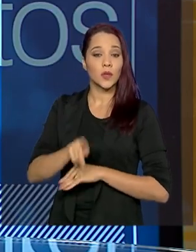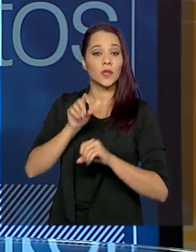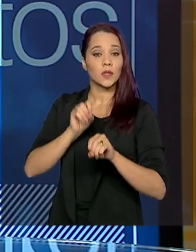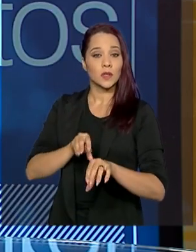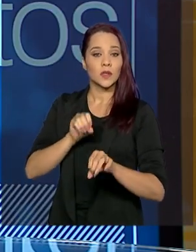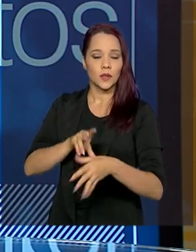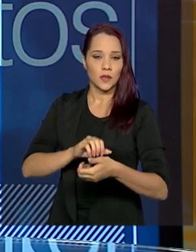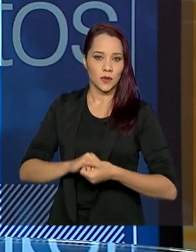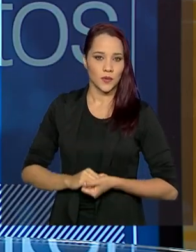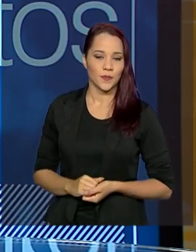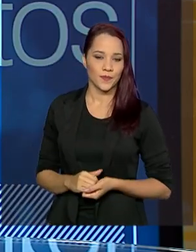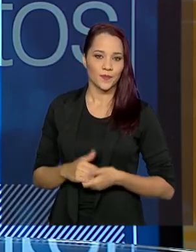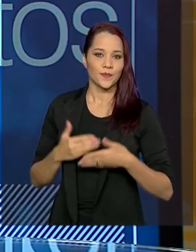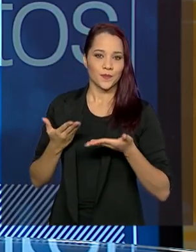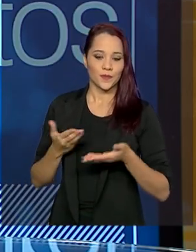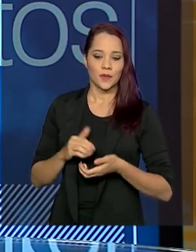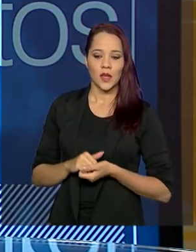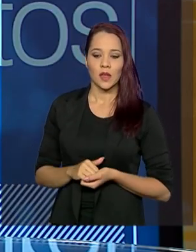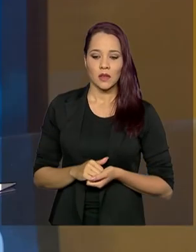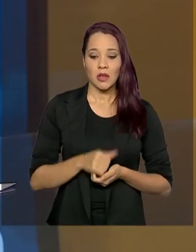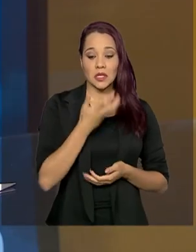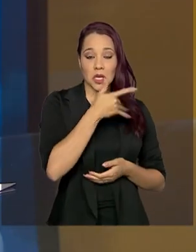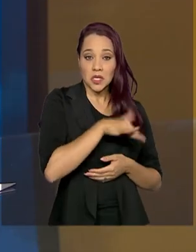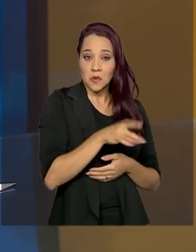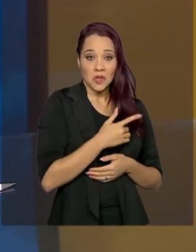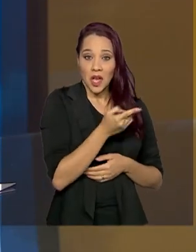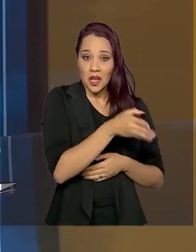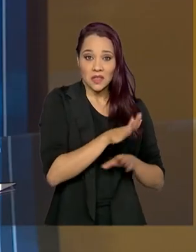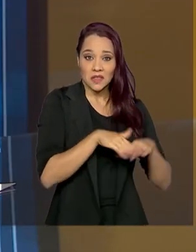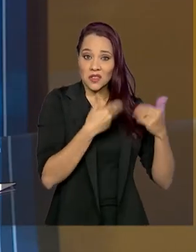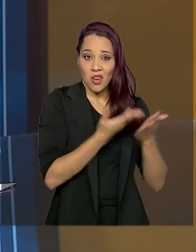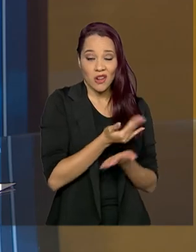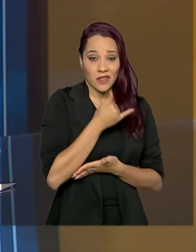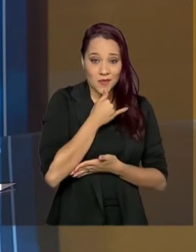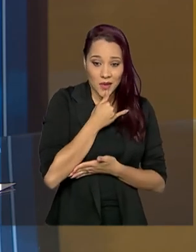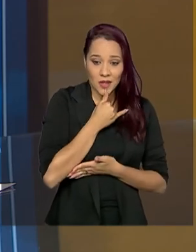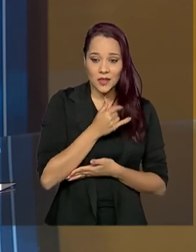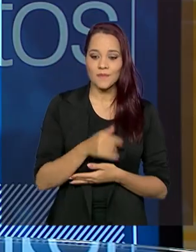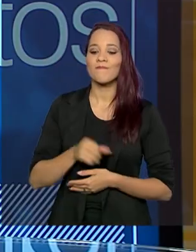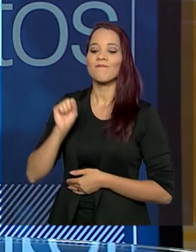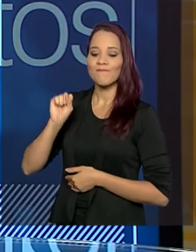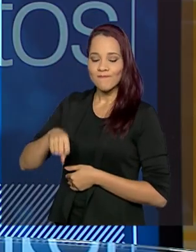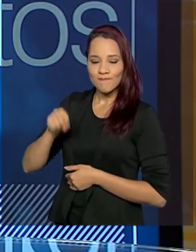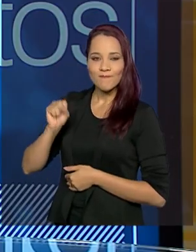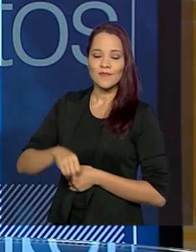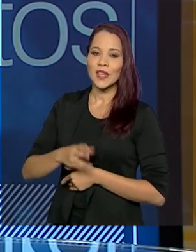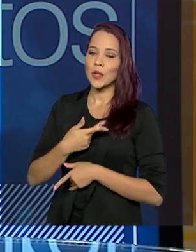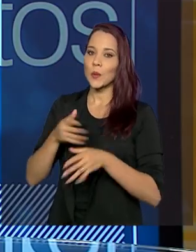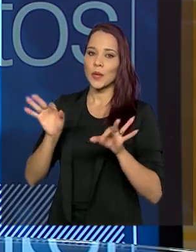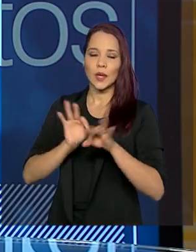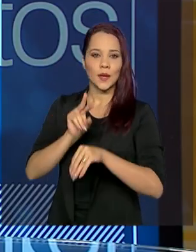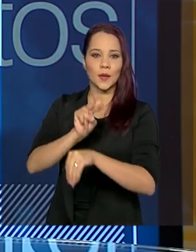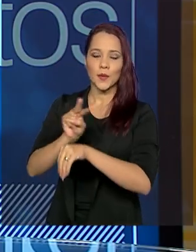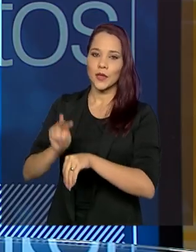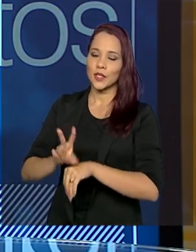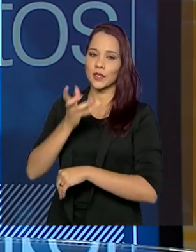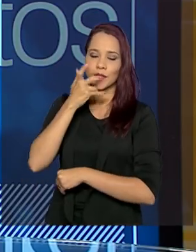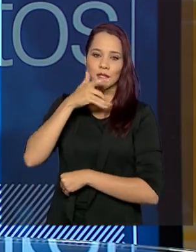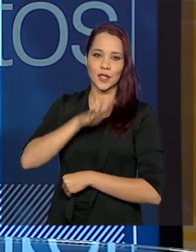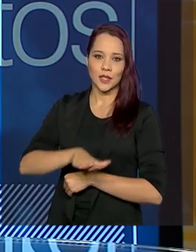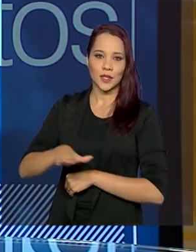educadores. As crianças não estão indo nas escolas, infelizmente, né? Exatamente. Então, ninguém está protegendo, de fato, essa criança.